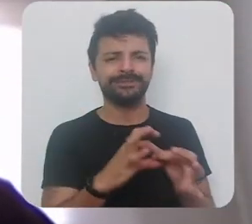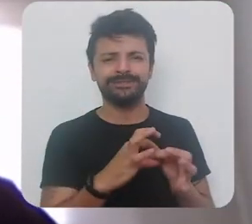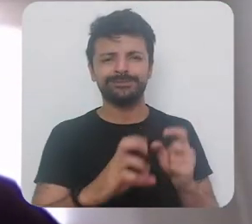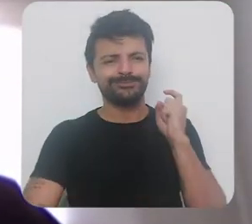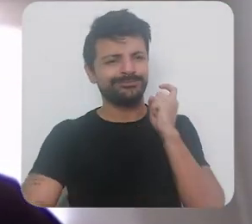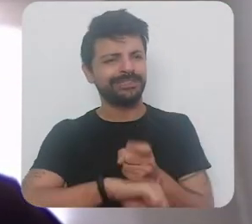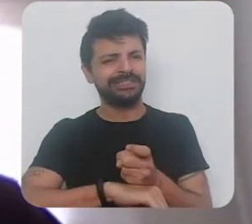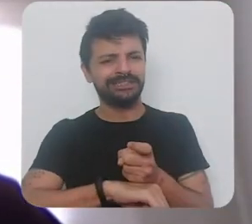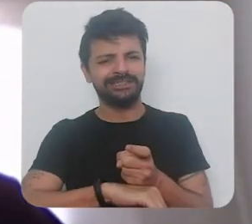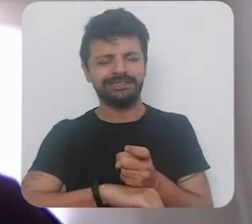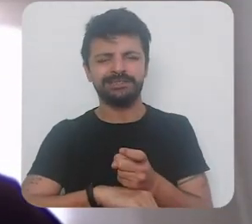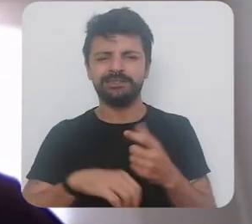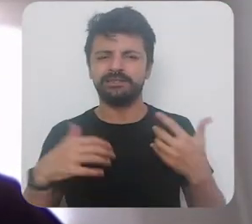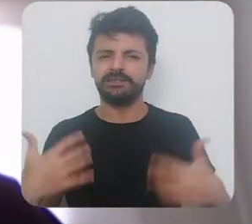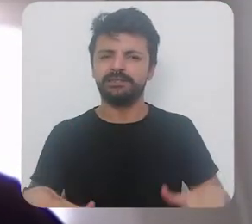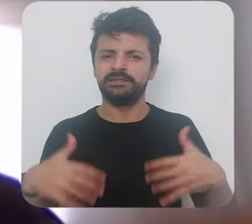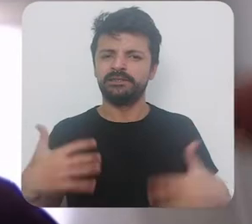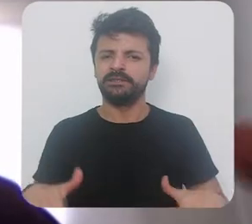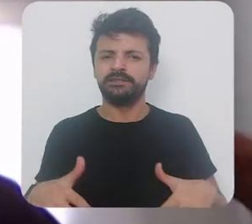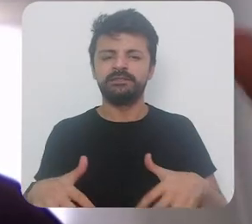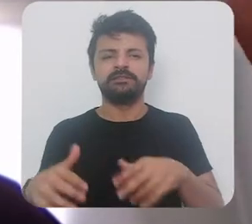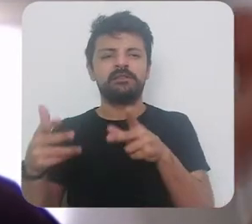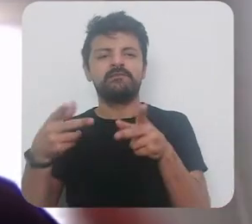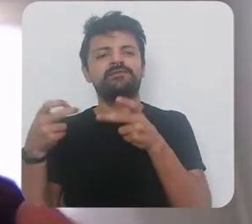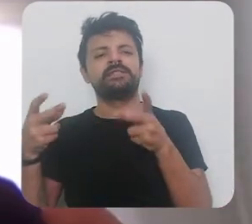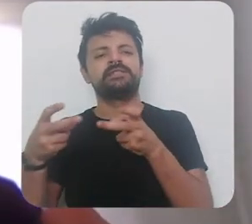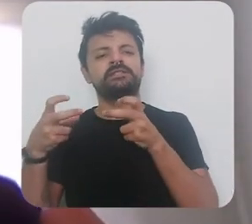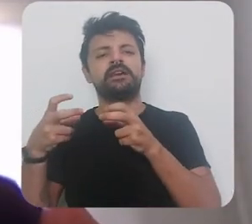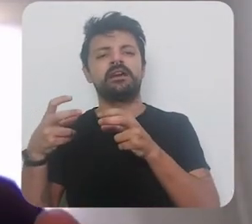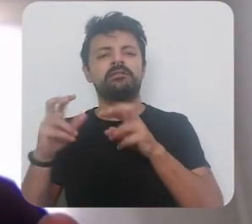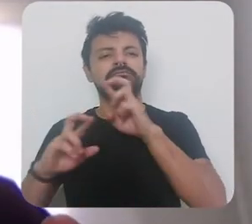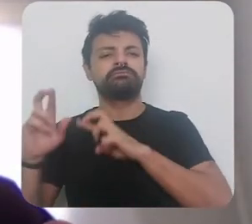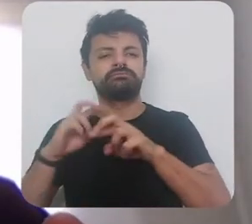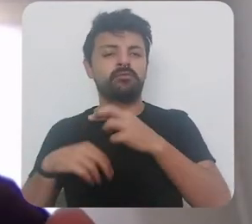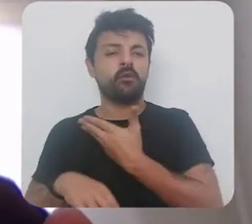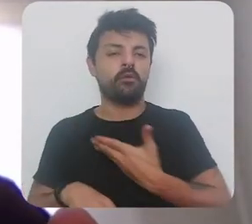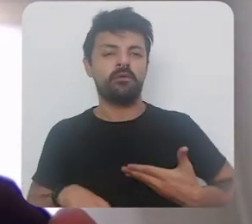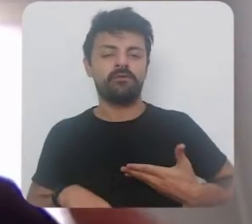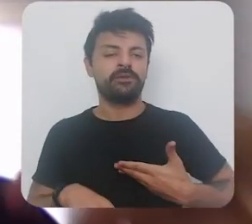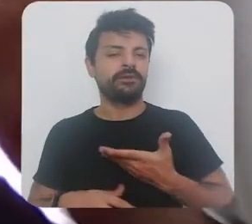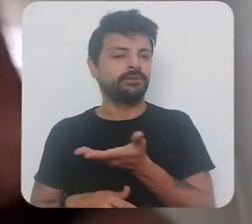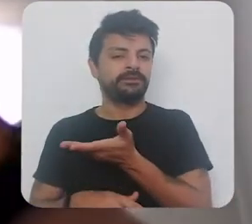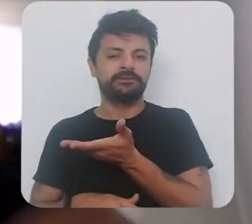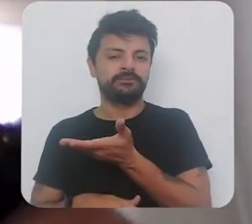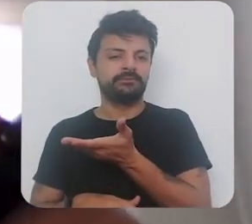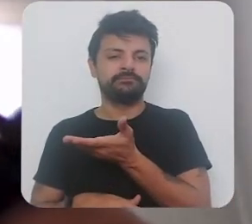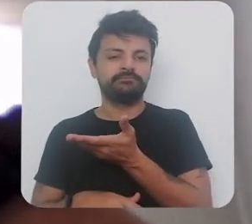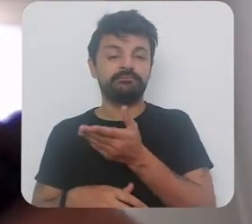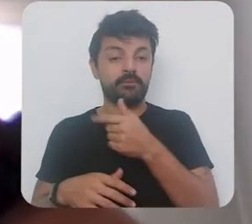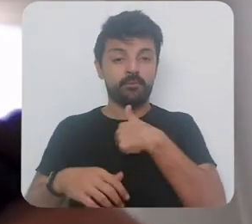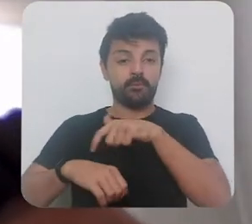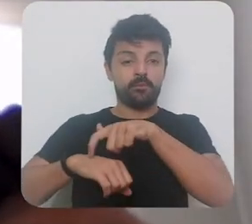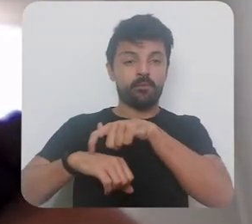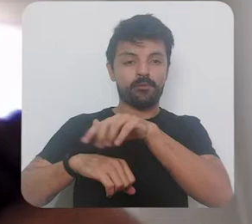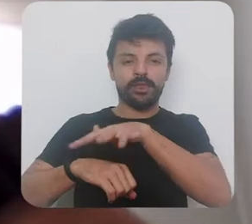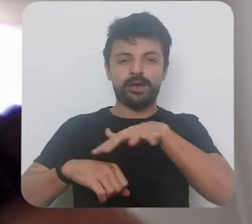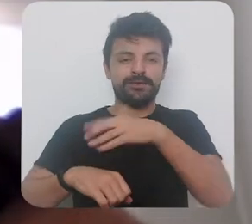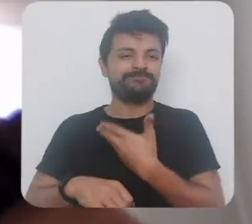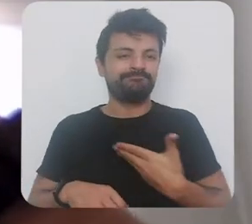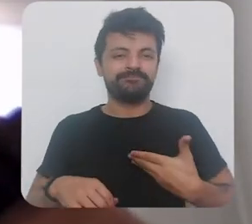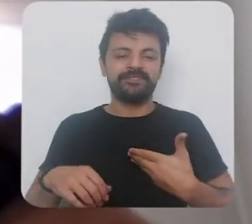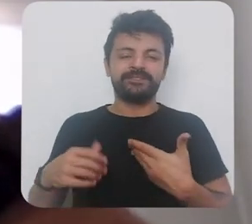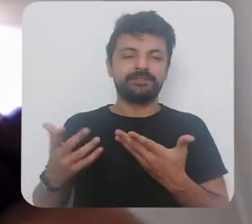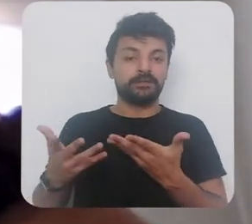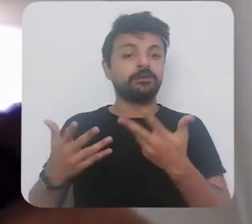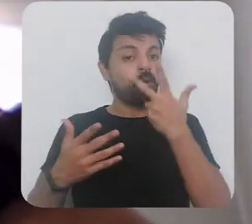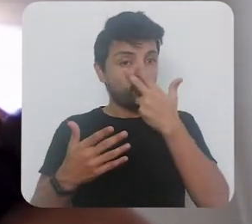de rigidez a situação fiscal que o governo federal estadual municipal se